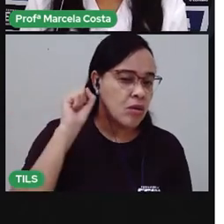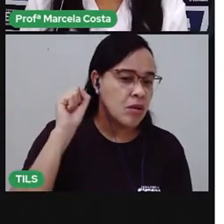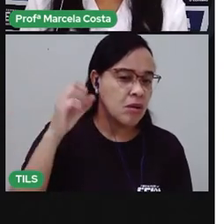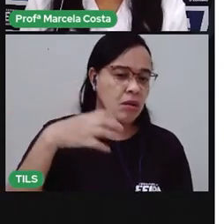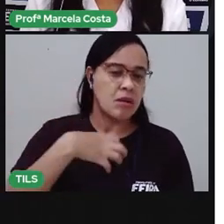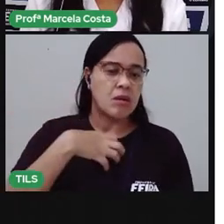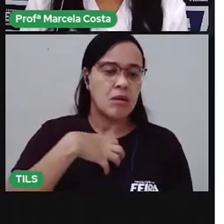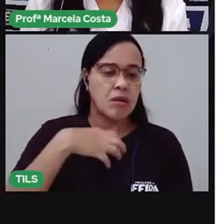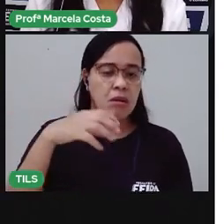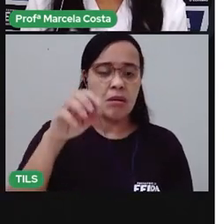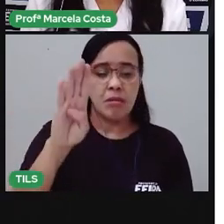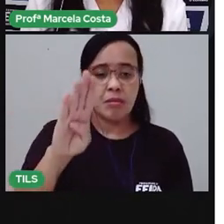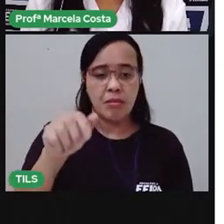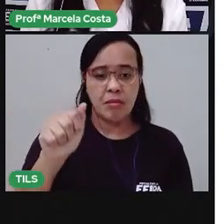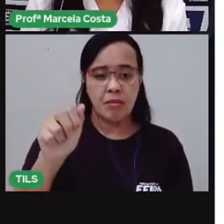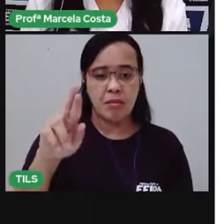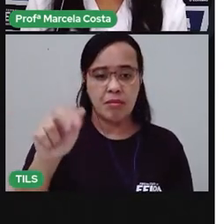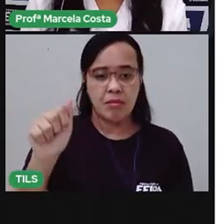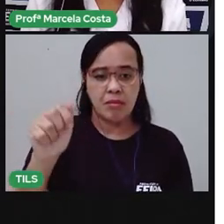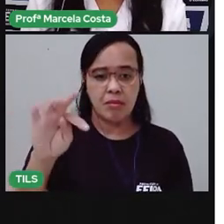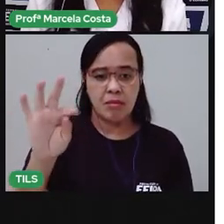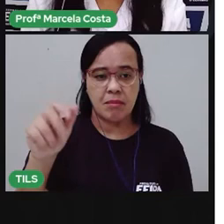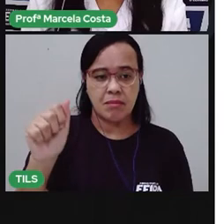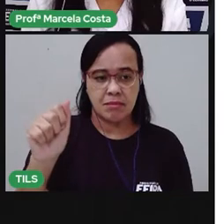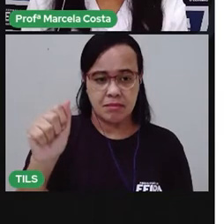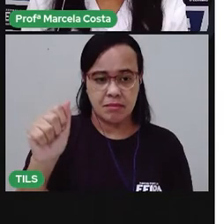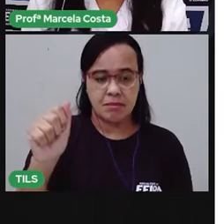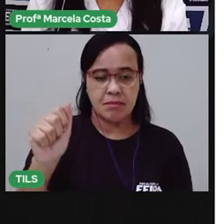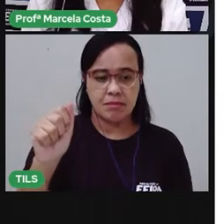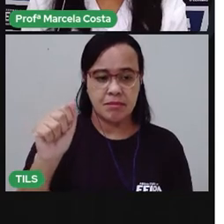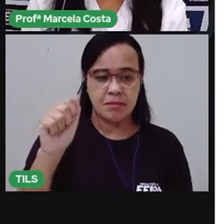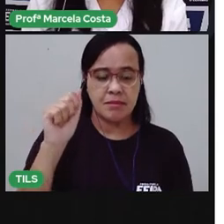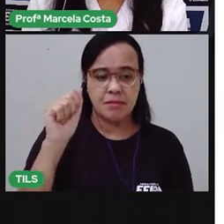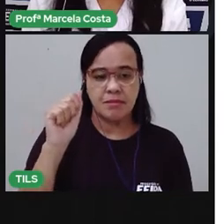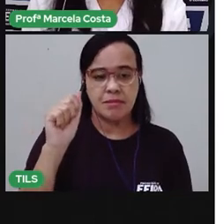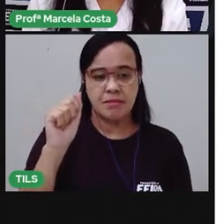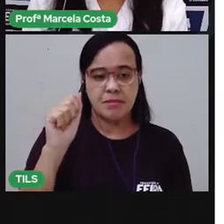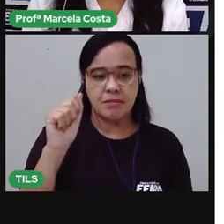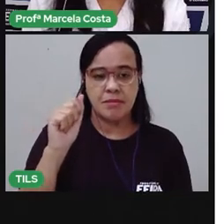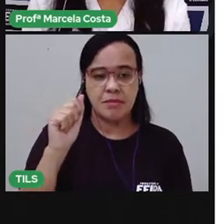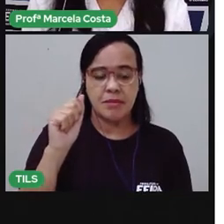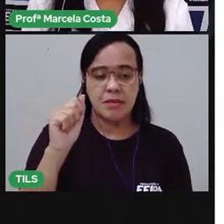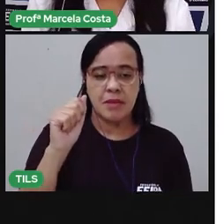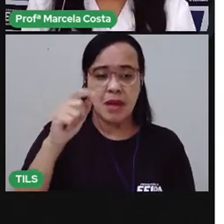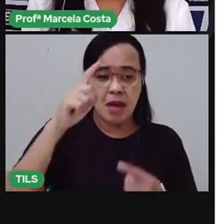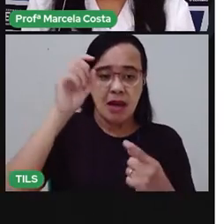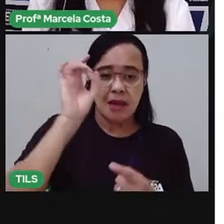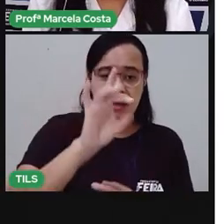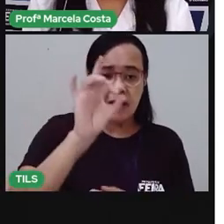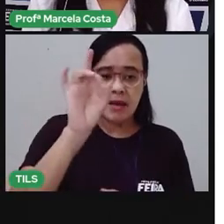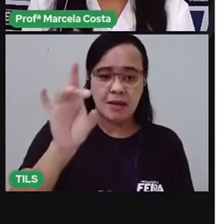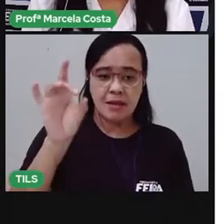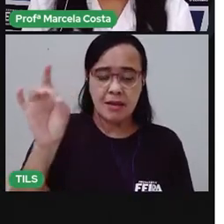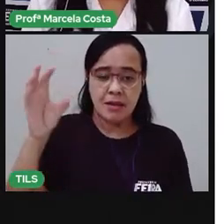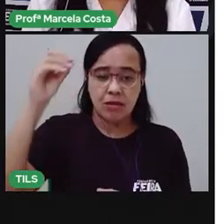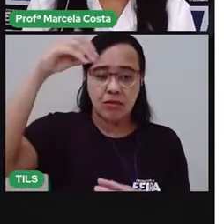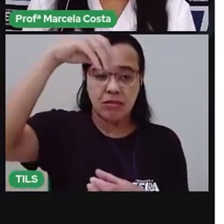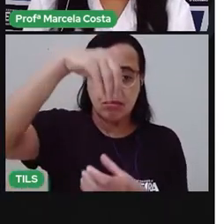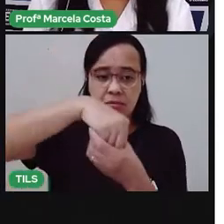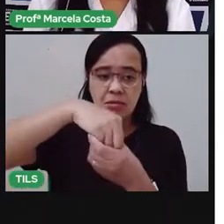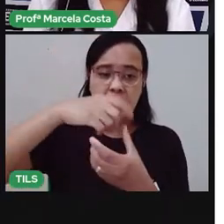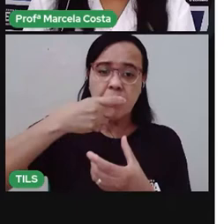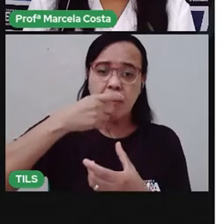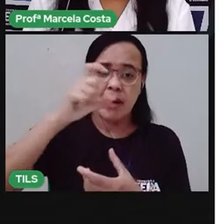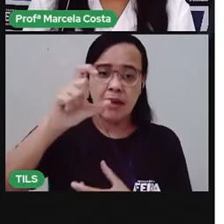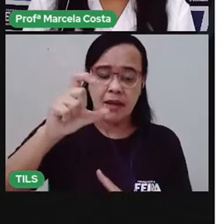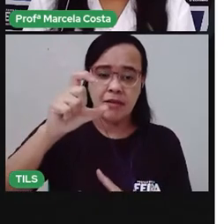Ba-ra-ta. Vamos ver as sílabas que compõem essa palavra. A